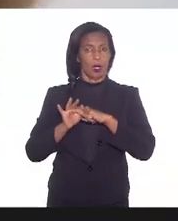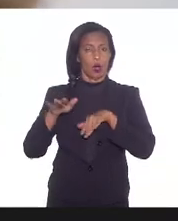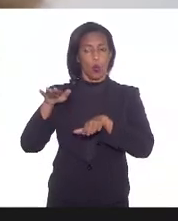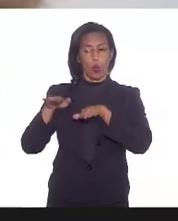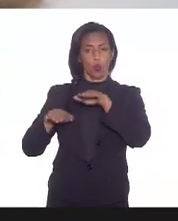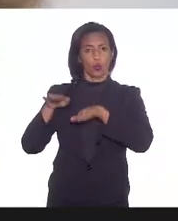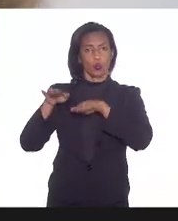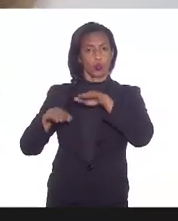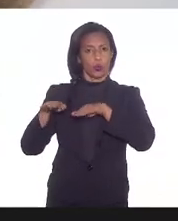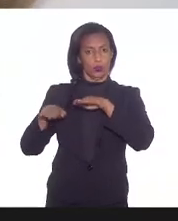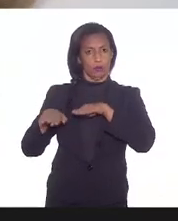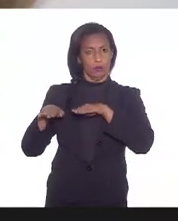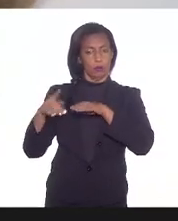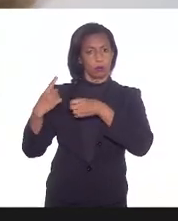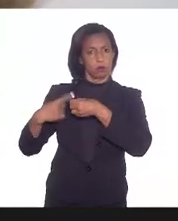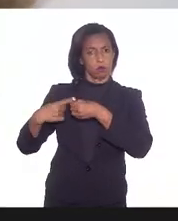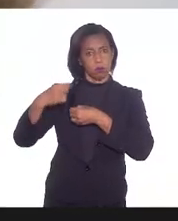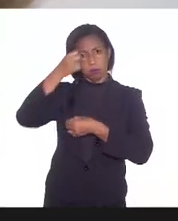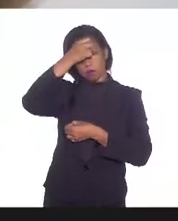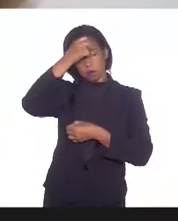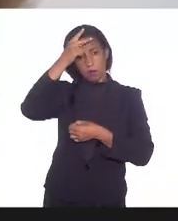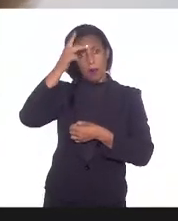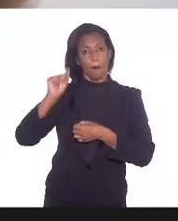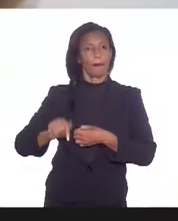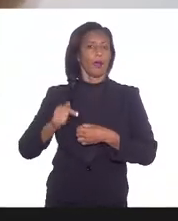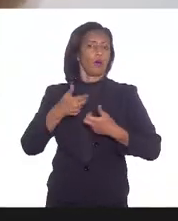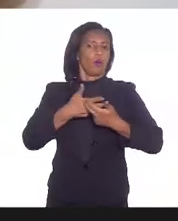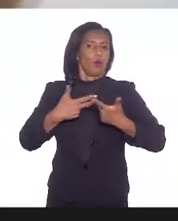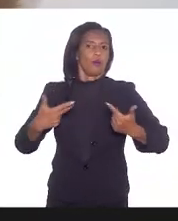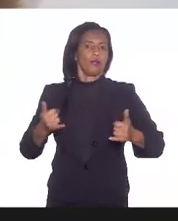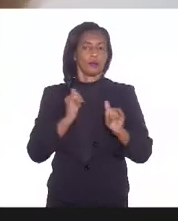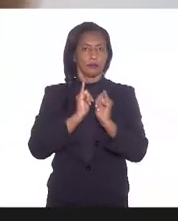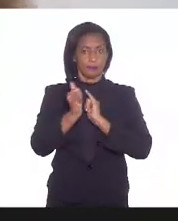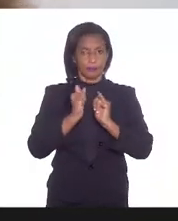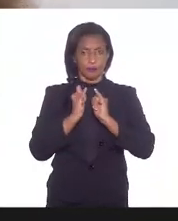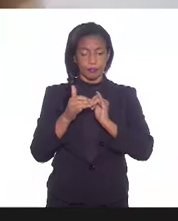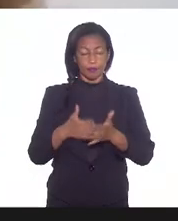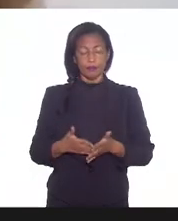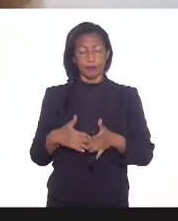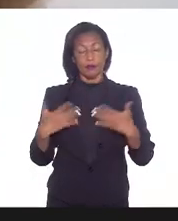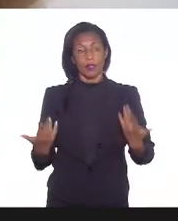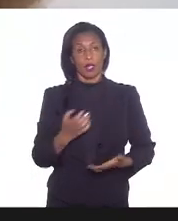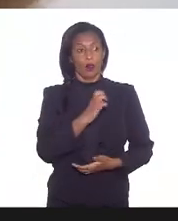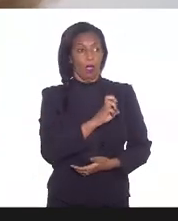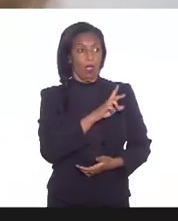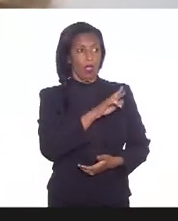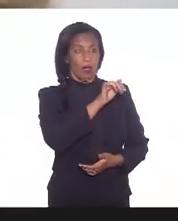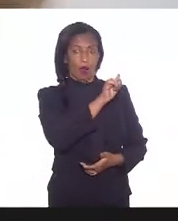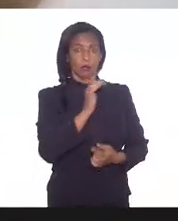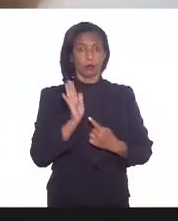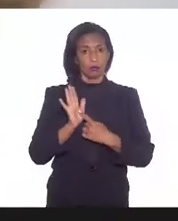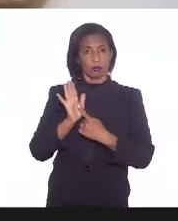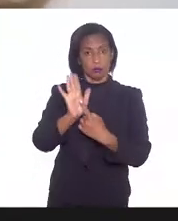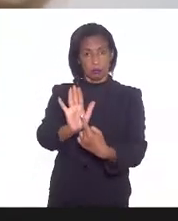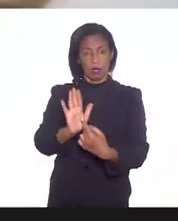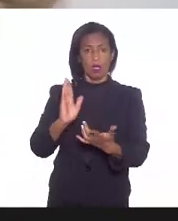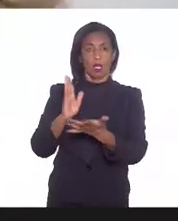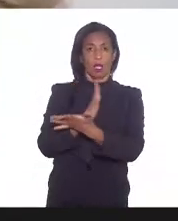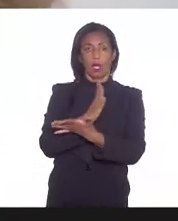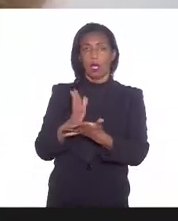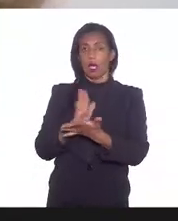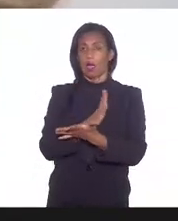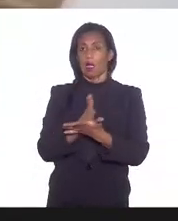municipal para a qualificação dessa informação. Então, a Heralda vai apresentar para vocês algumas